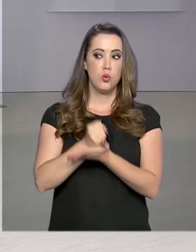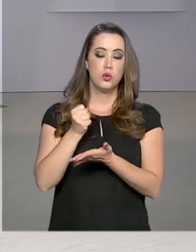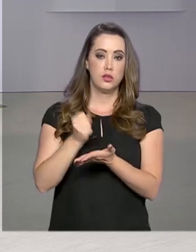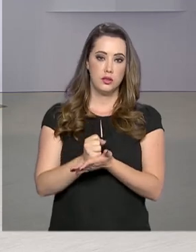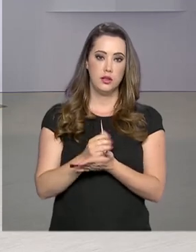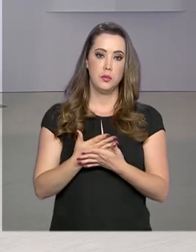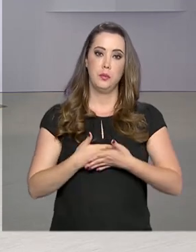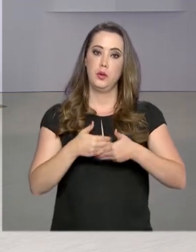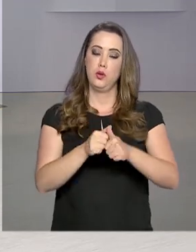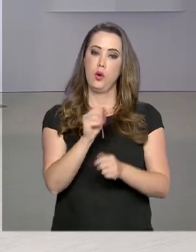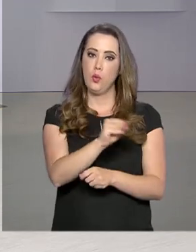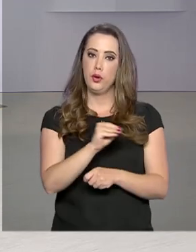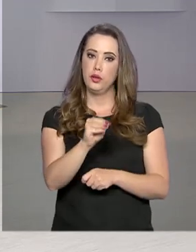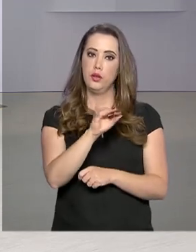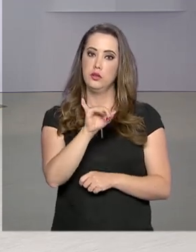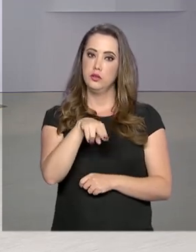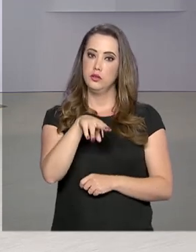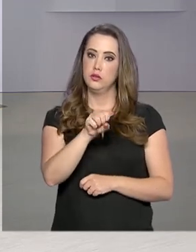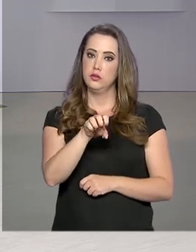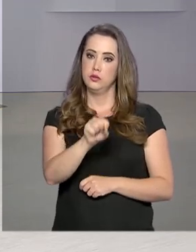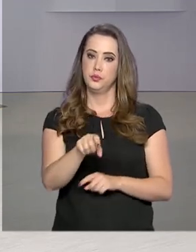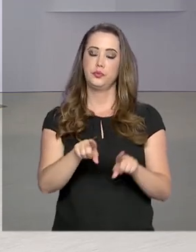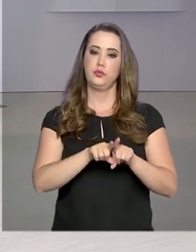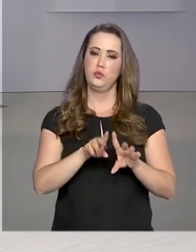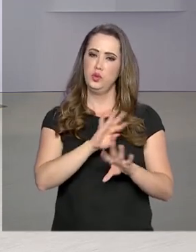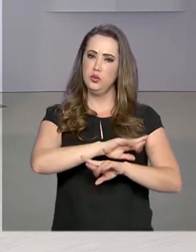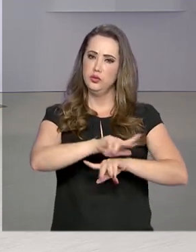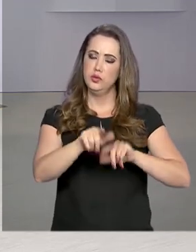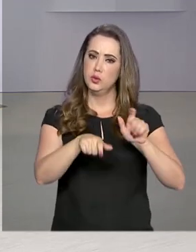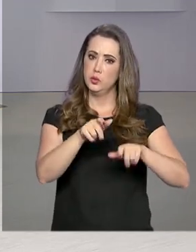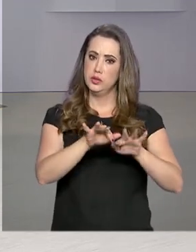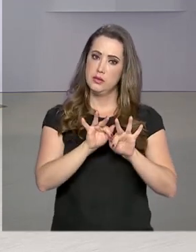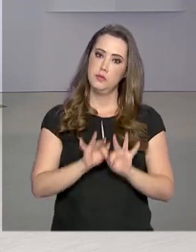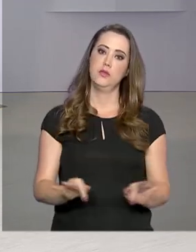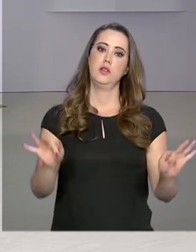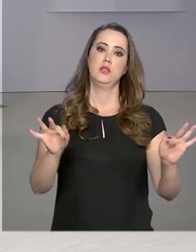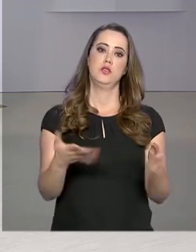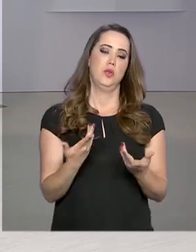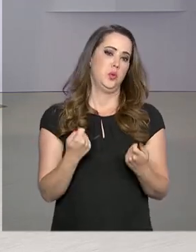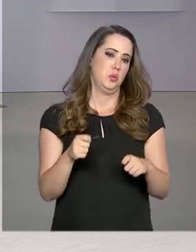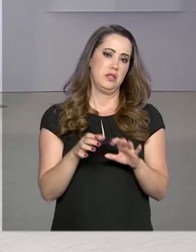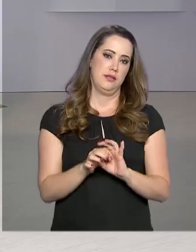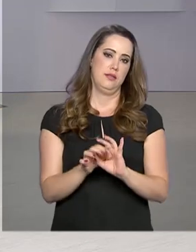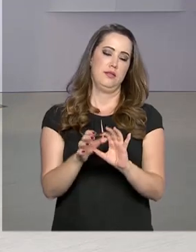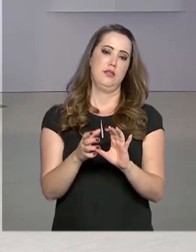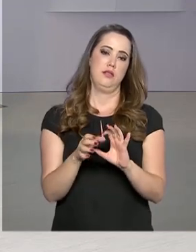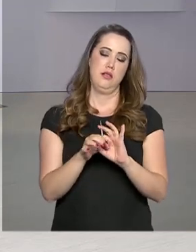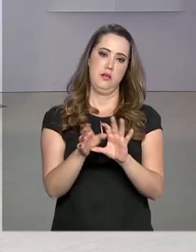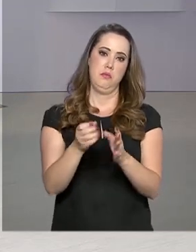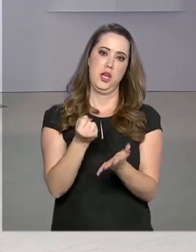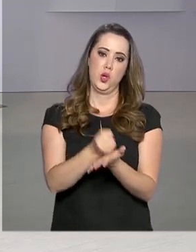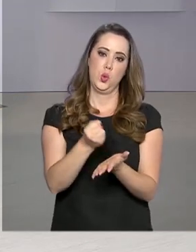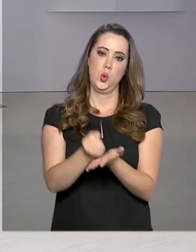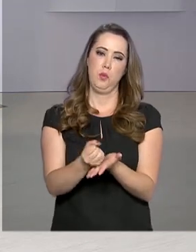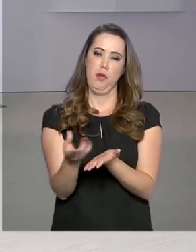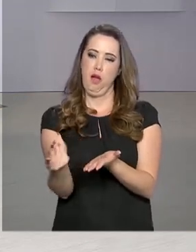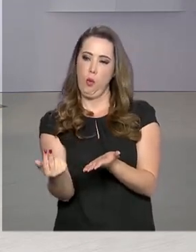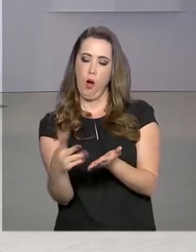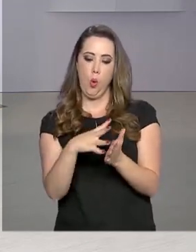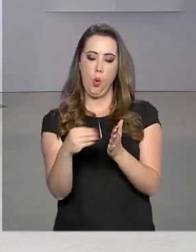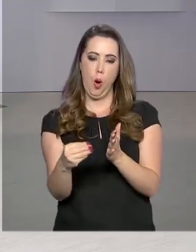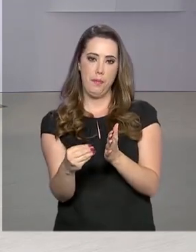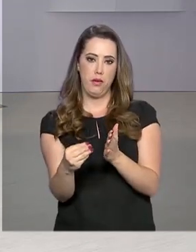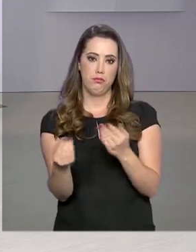INSS. Além disso, alguns procedimentos serão simplificados, como a dispensa da autenticação de documentos.